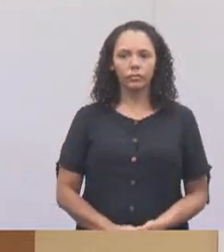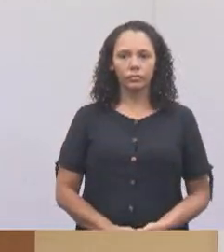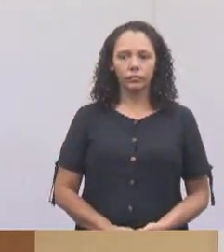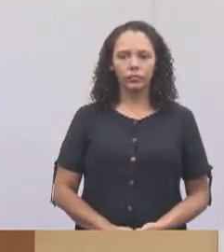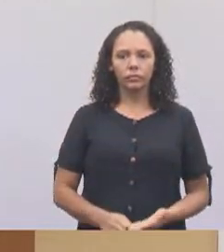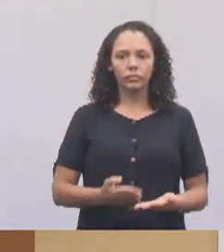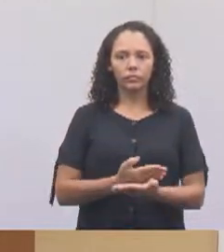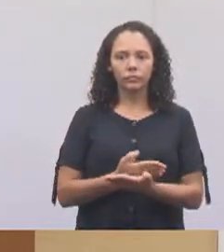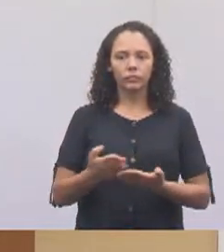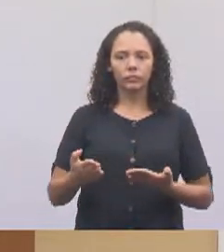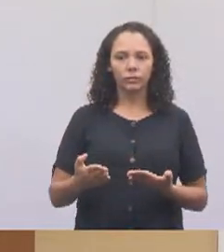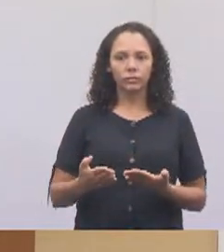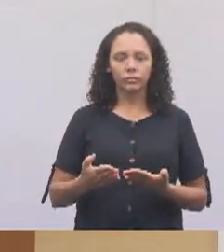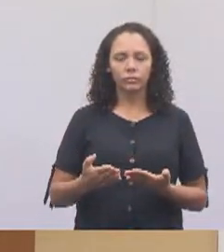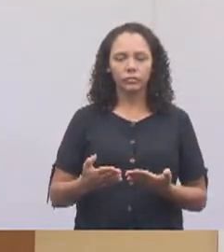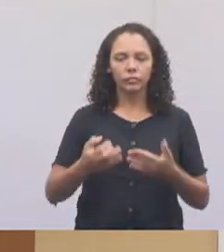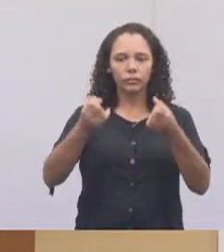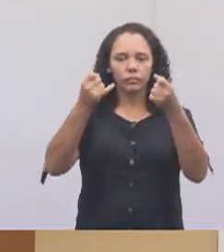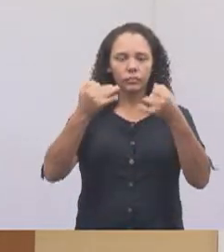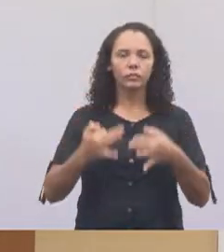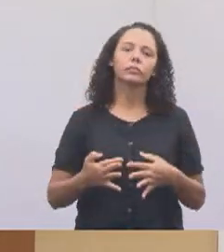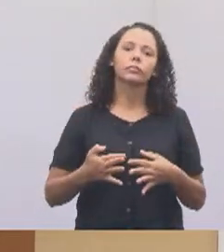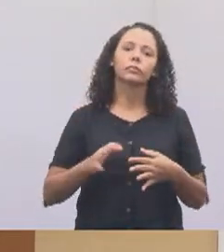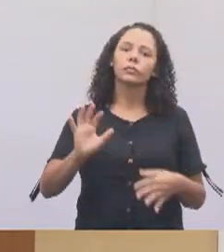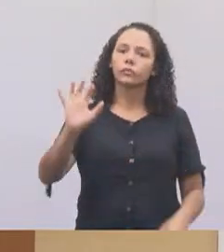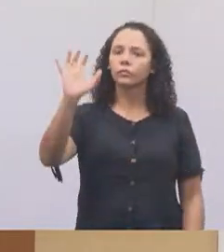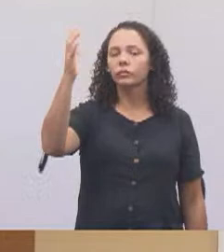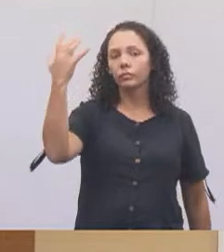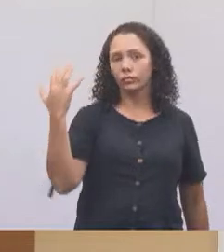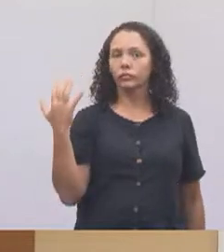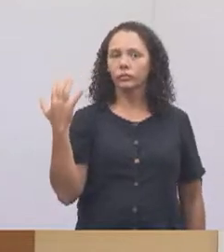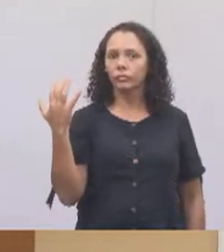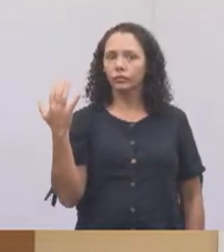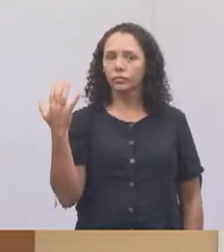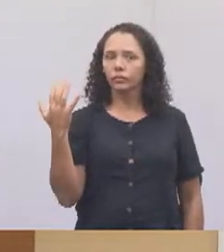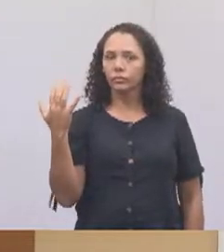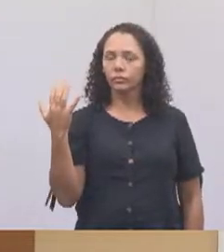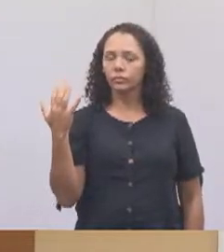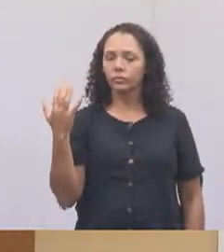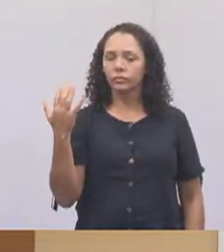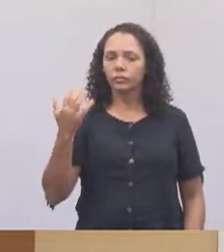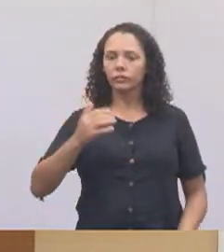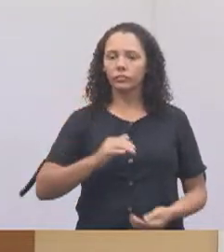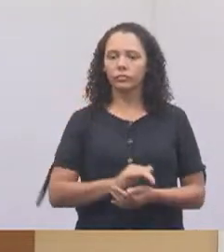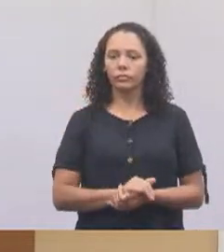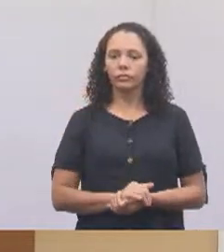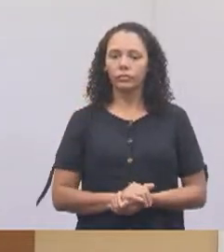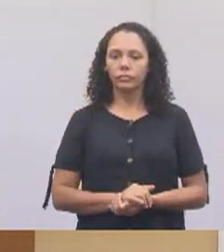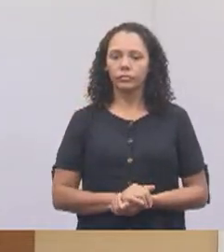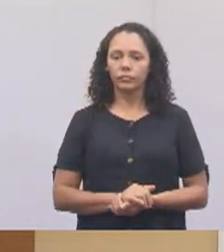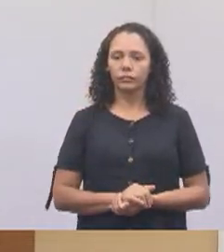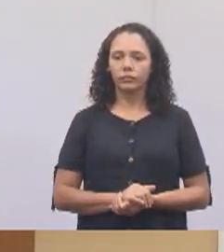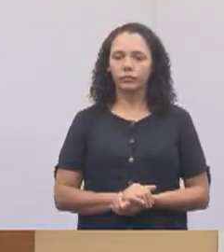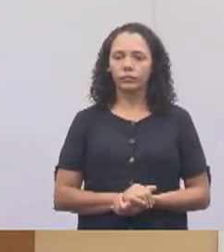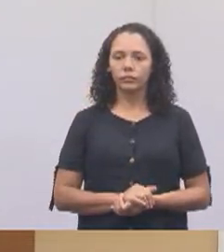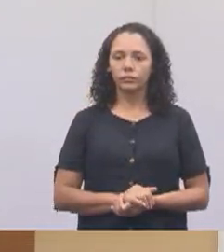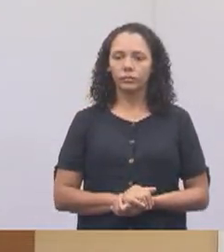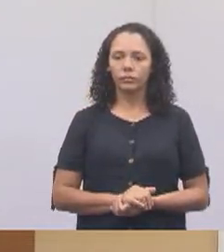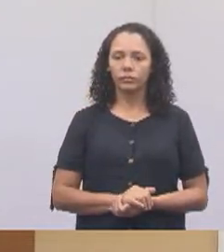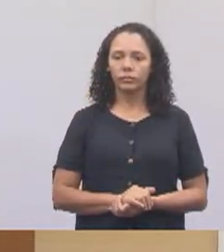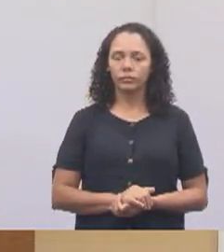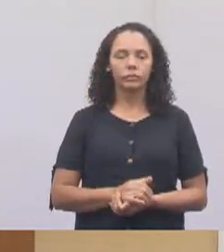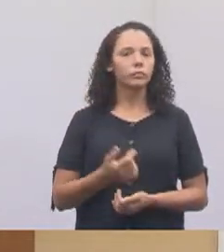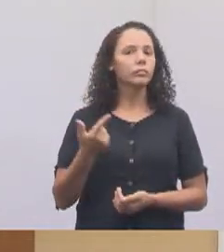Gostaria de começar fazendo os comentários a respeito daquelas árvores. Nem está aqui, na ordem aqui da